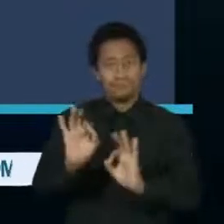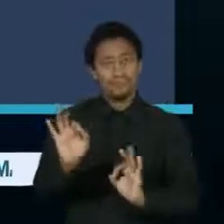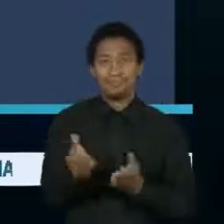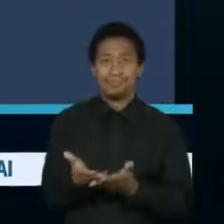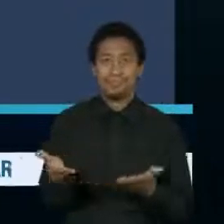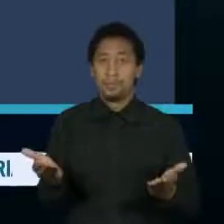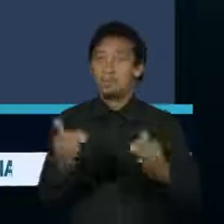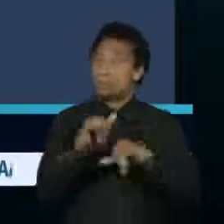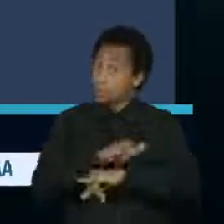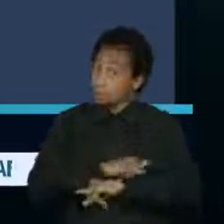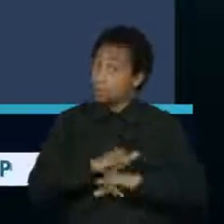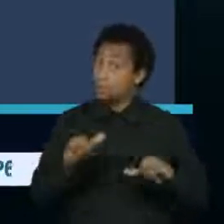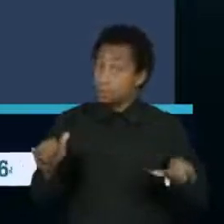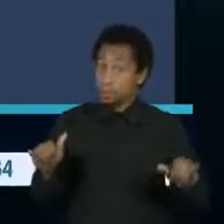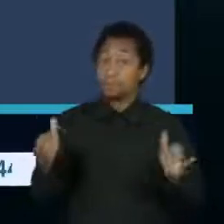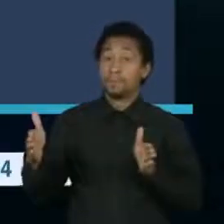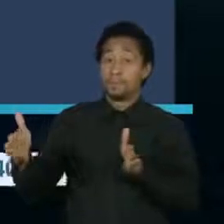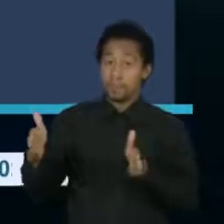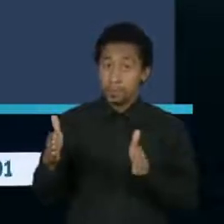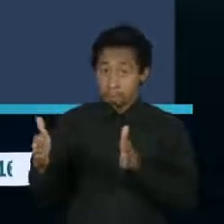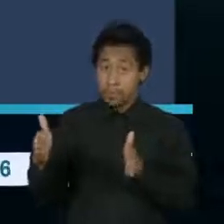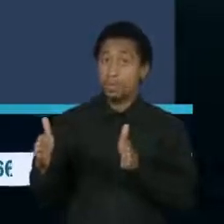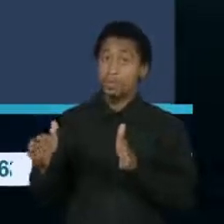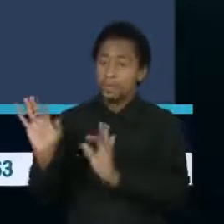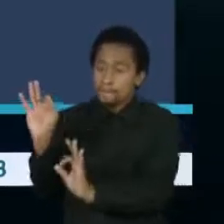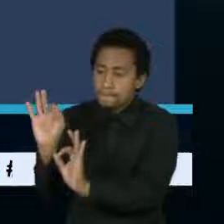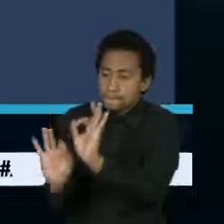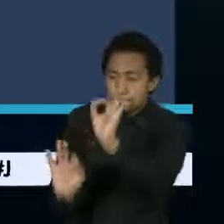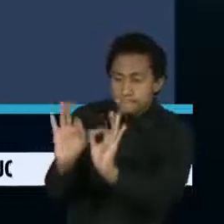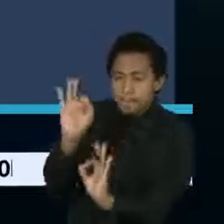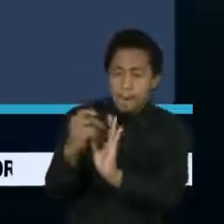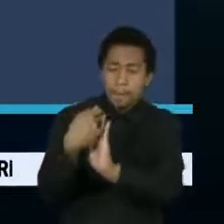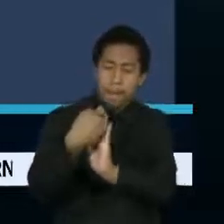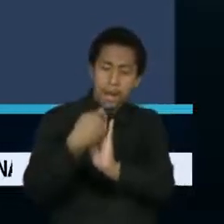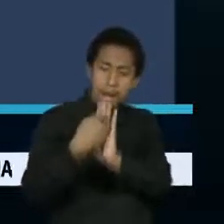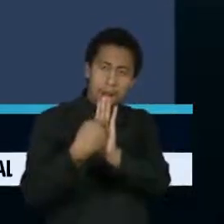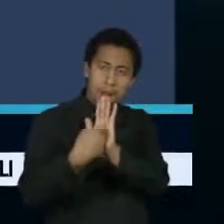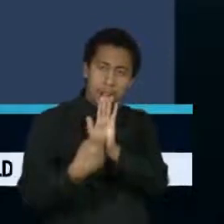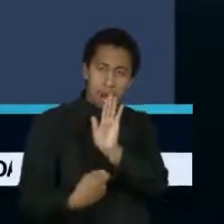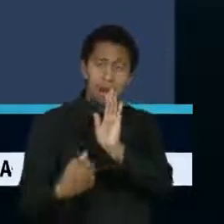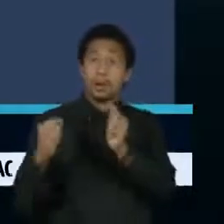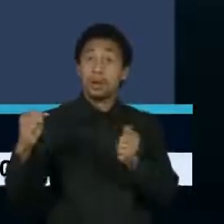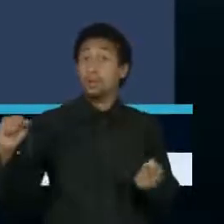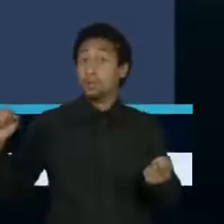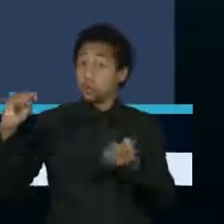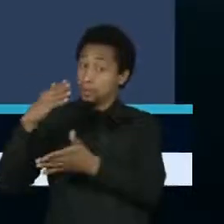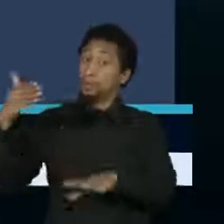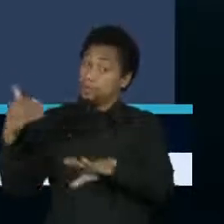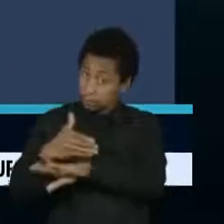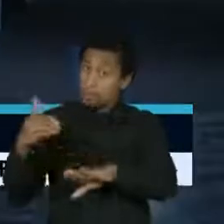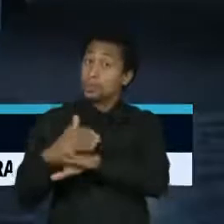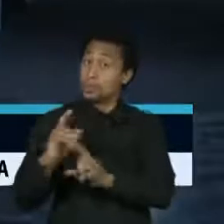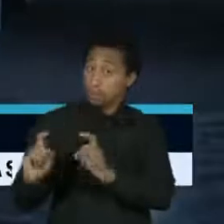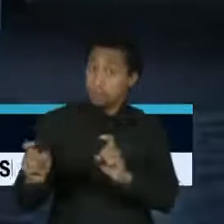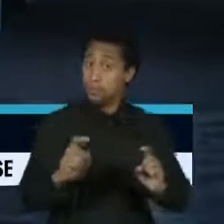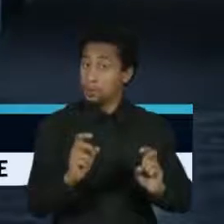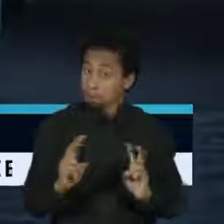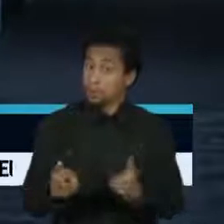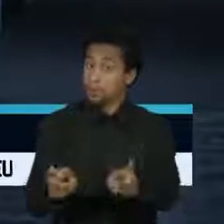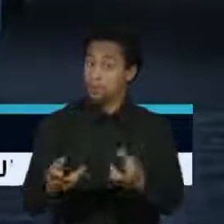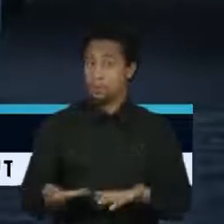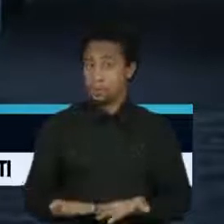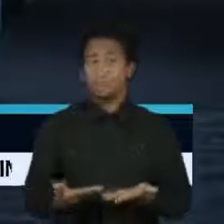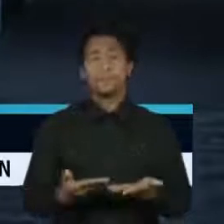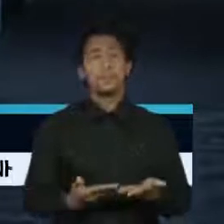Informou ainda que durante todo o processo de construção do relatório, a Anvisa participou das reuniões. A lei que